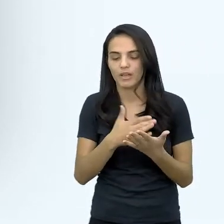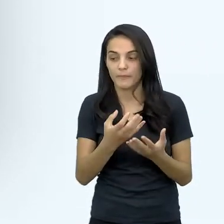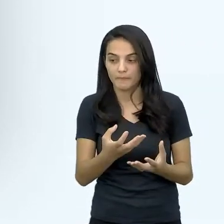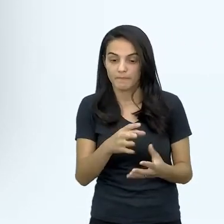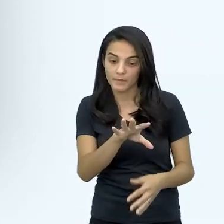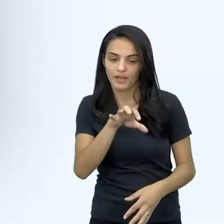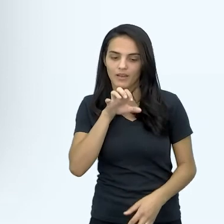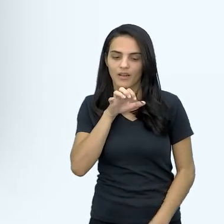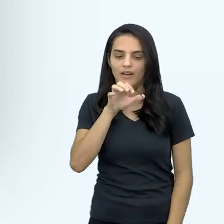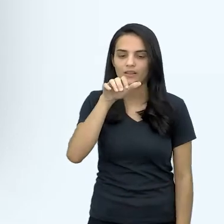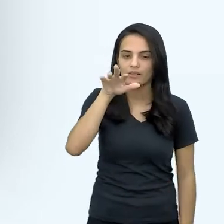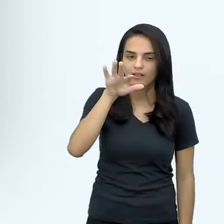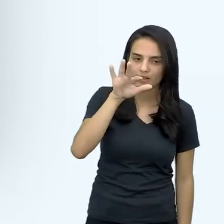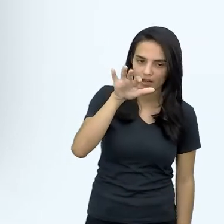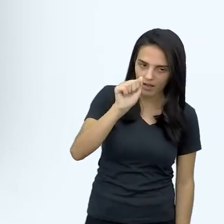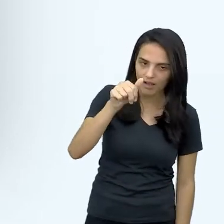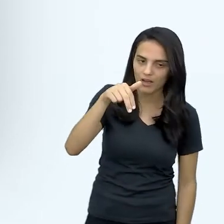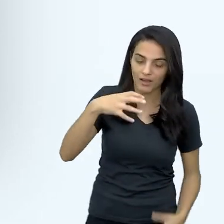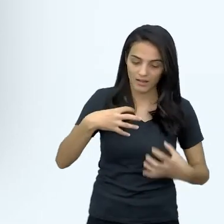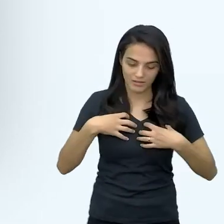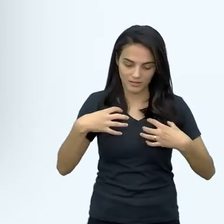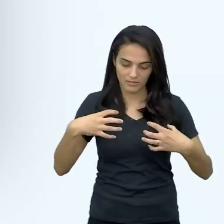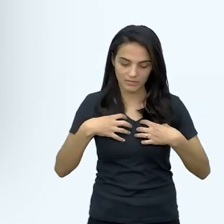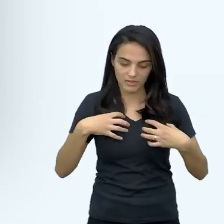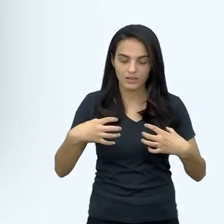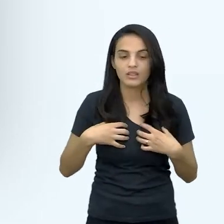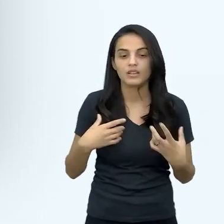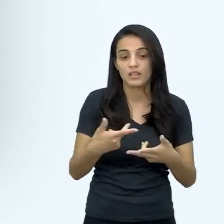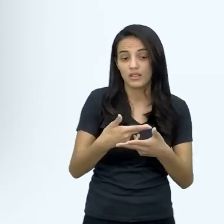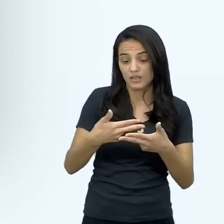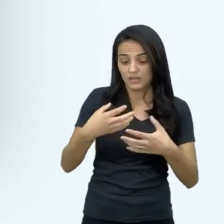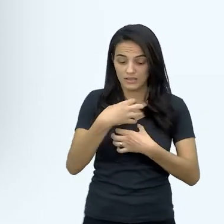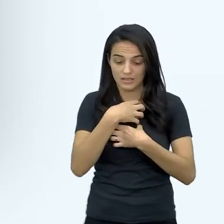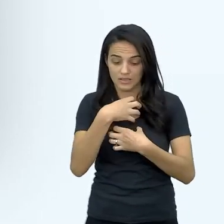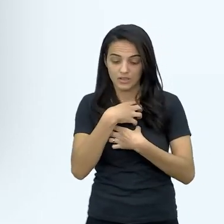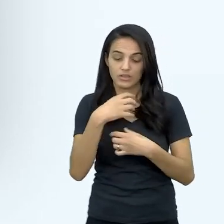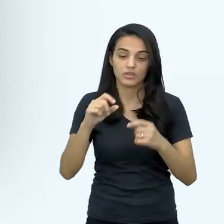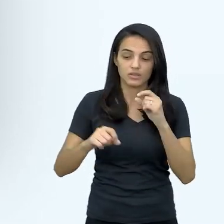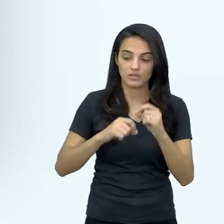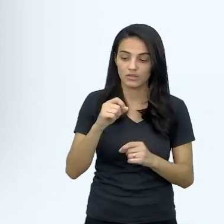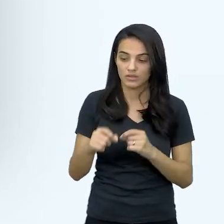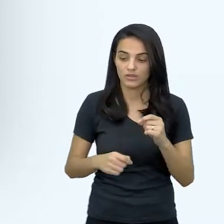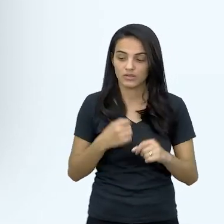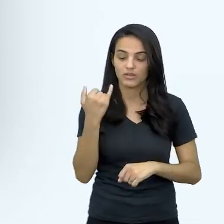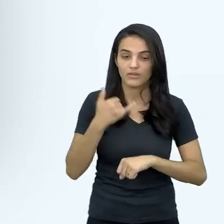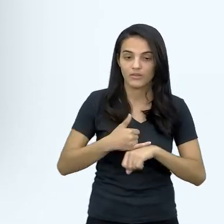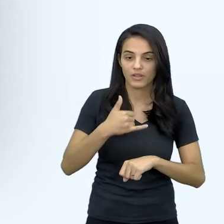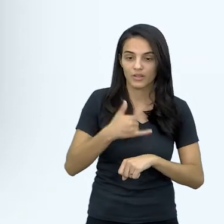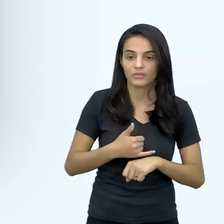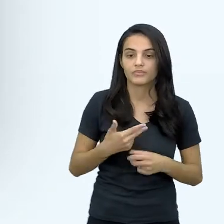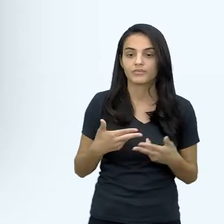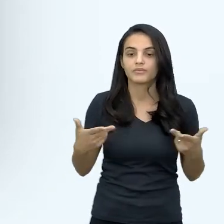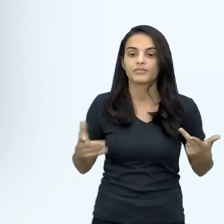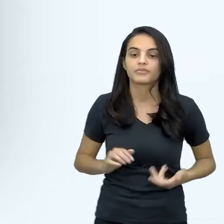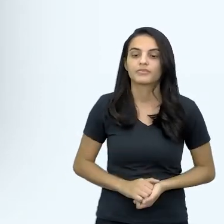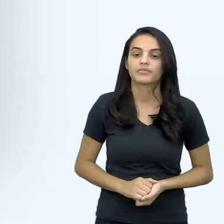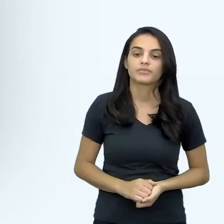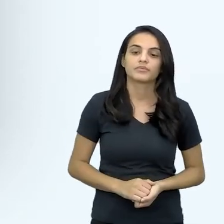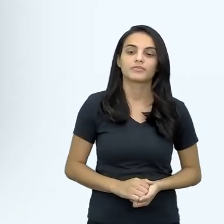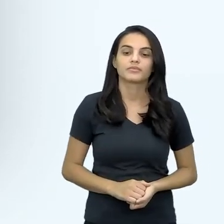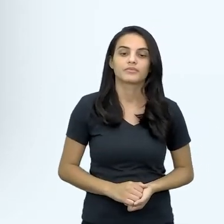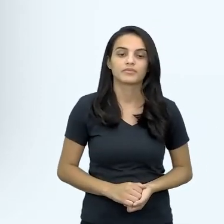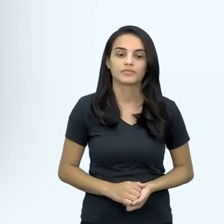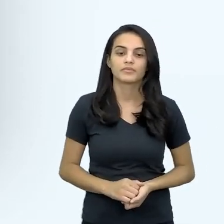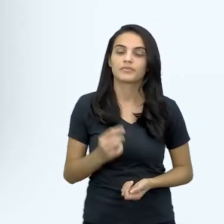os sintomas para todos os tipos de anemia, né, são de maneiras muito similares, né, similares. Ah, tá, entendi. E aí,